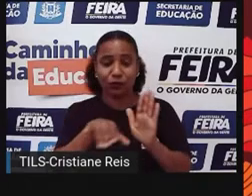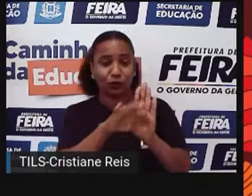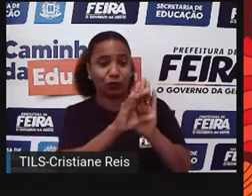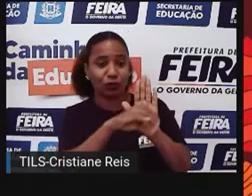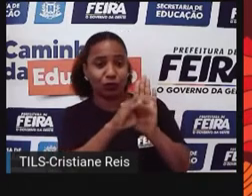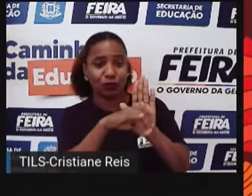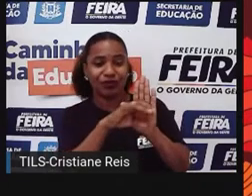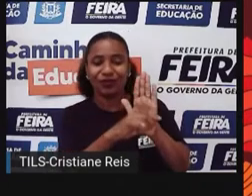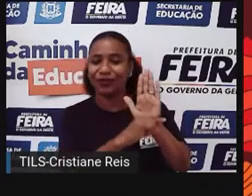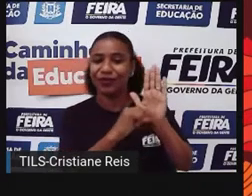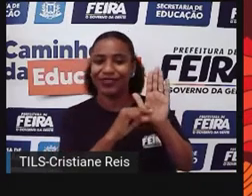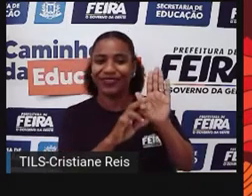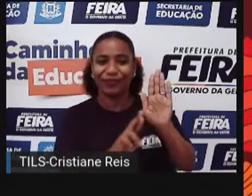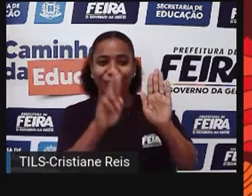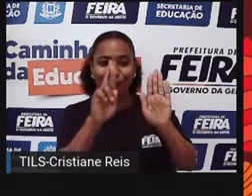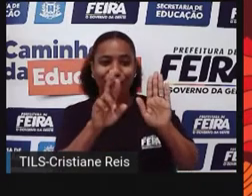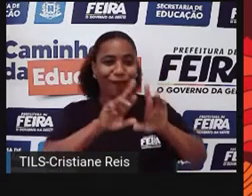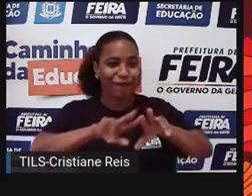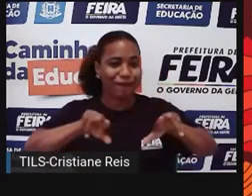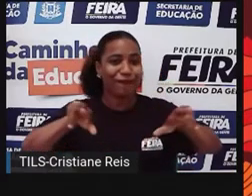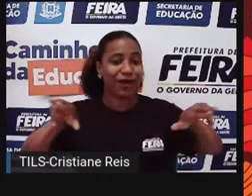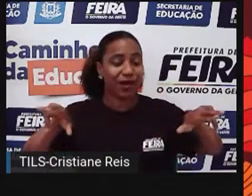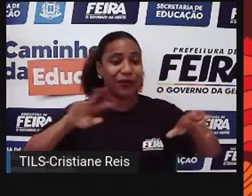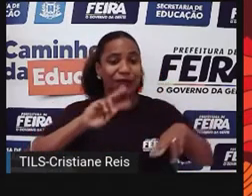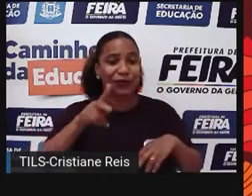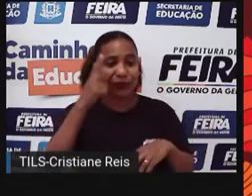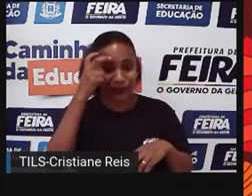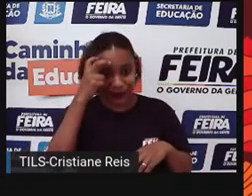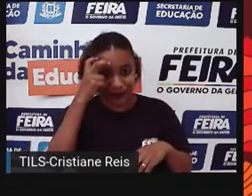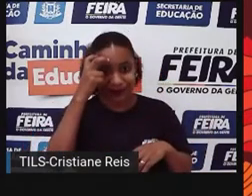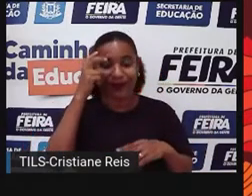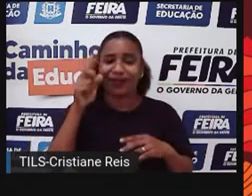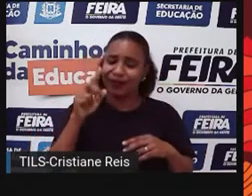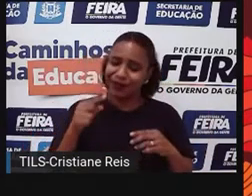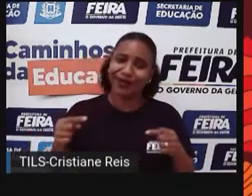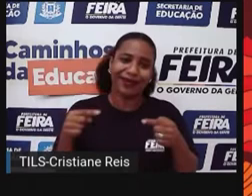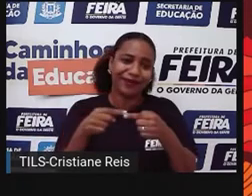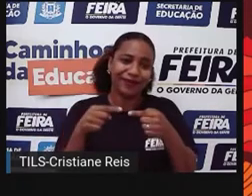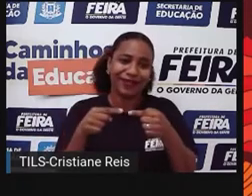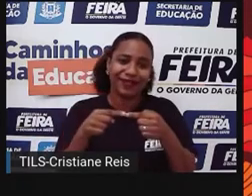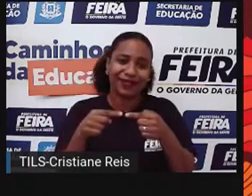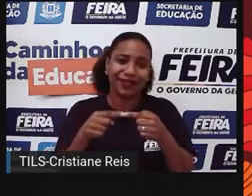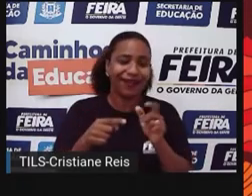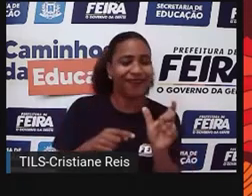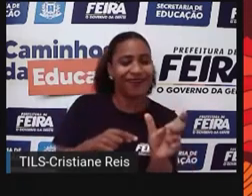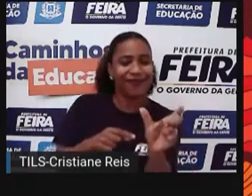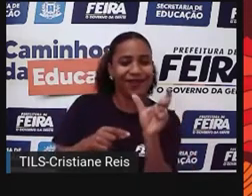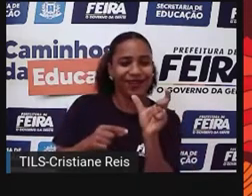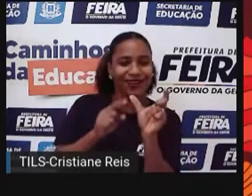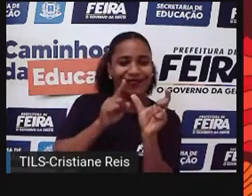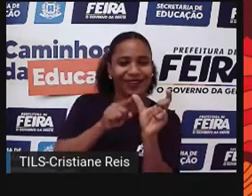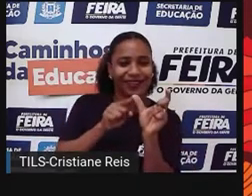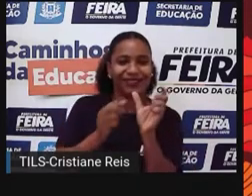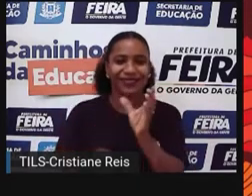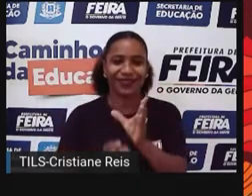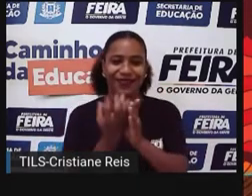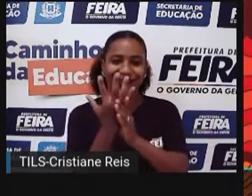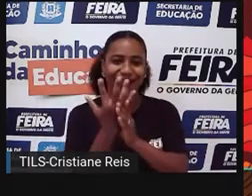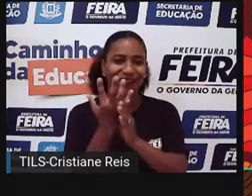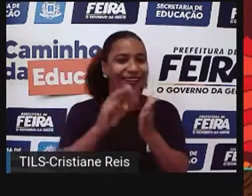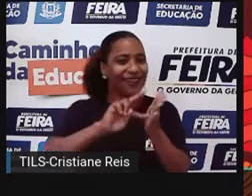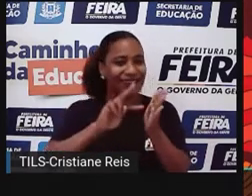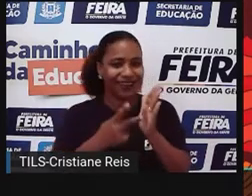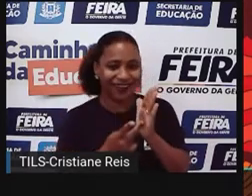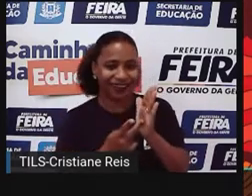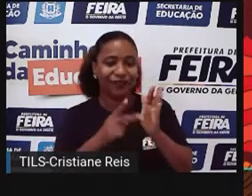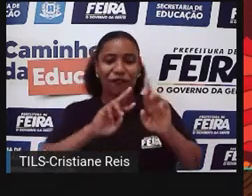autores, mas que eu gosto desse conceito porque ele abrange um conjunto de significados simbólicos. Então, se a gente fosse